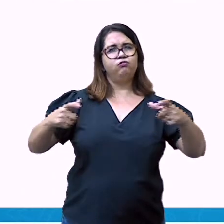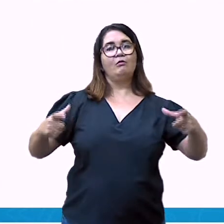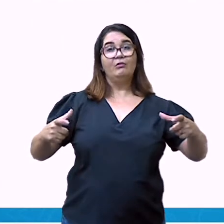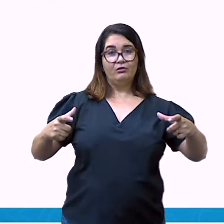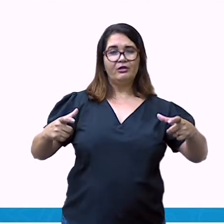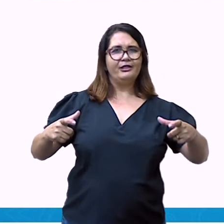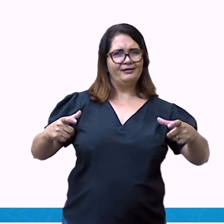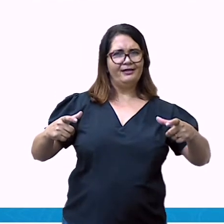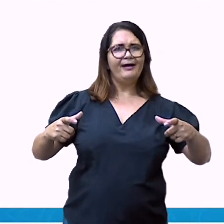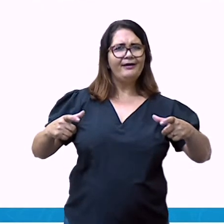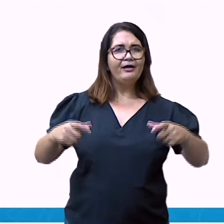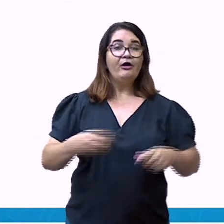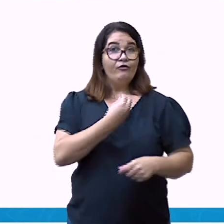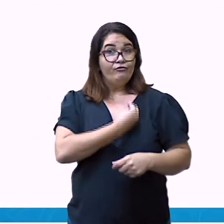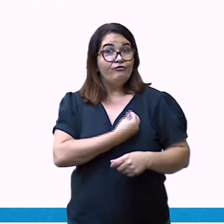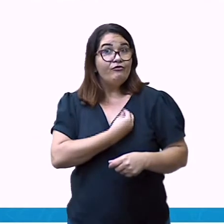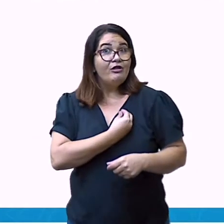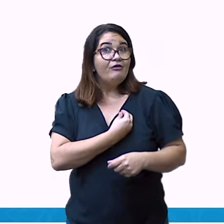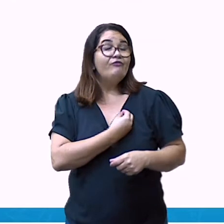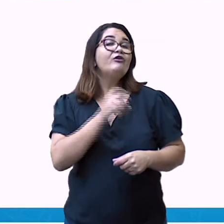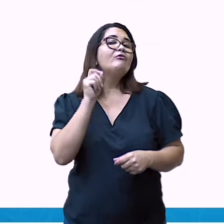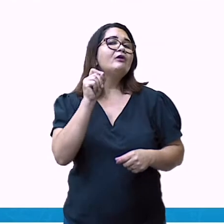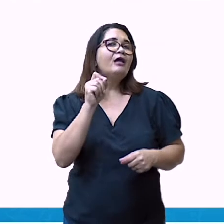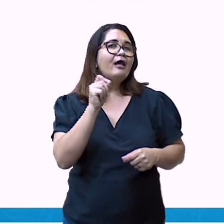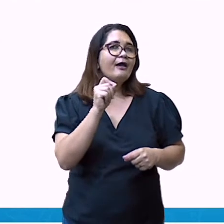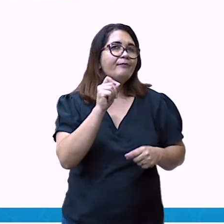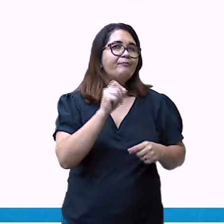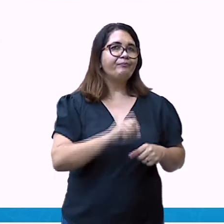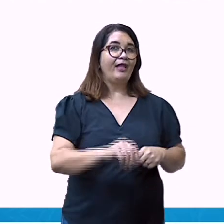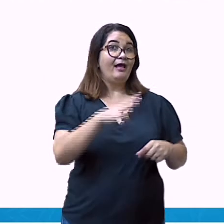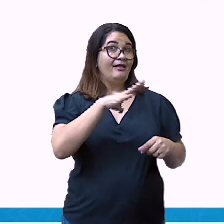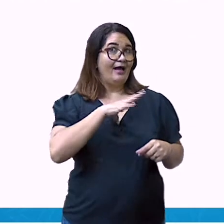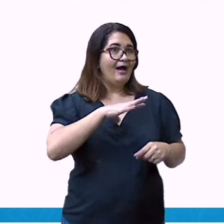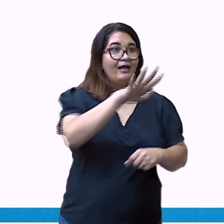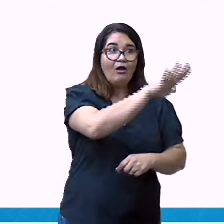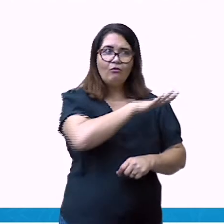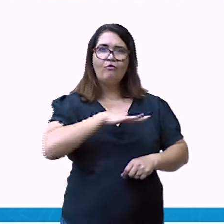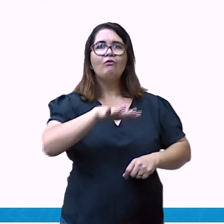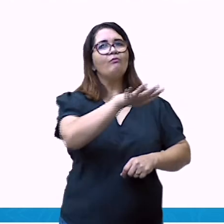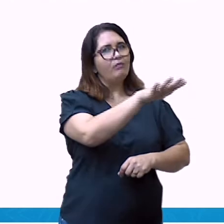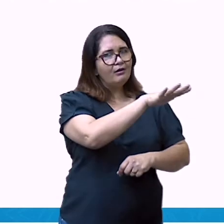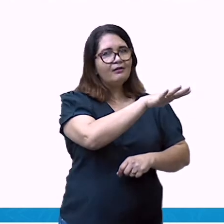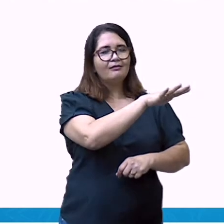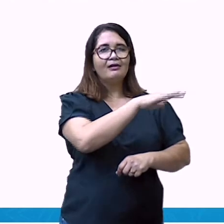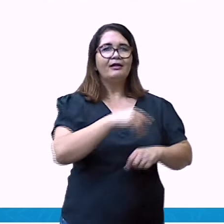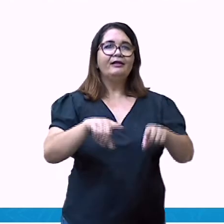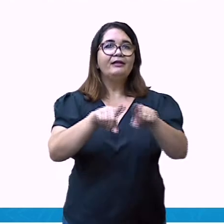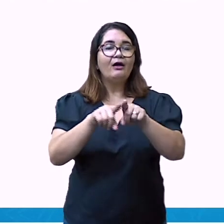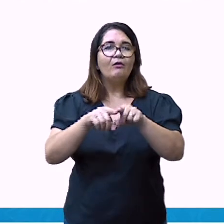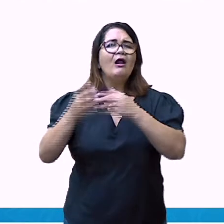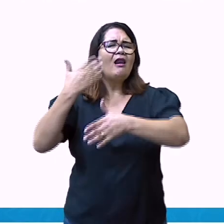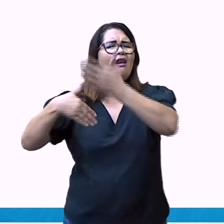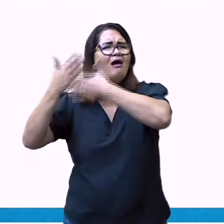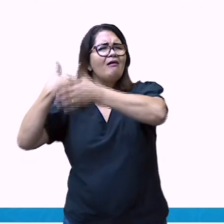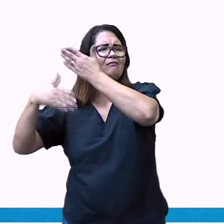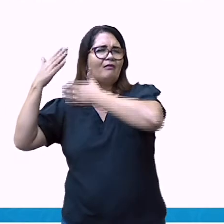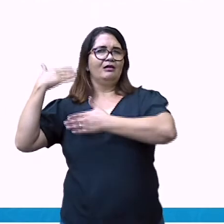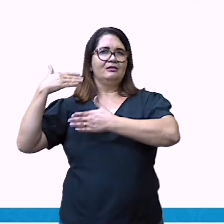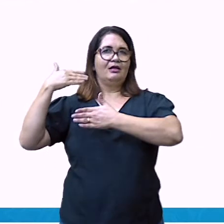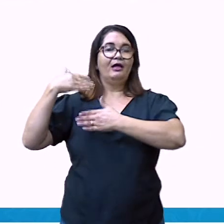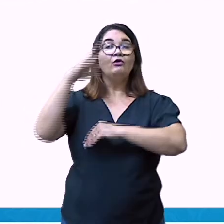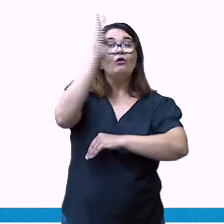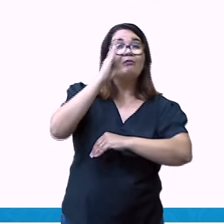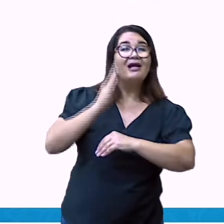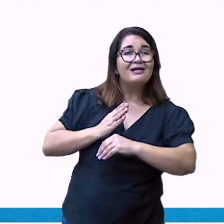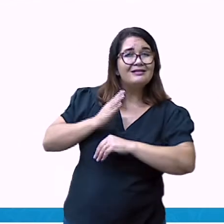1970, porém, o Brasil ainda era um país essencialmente rural e a maior